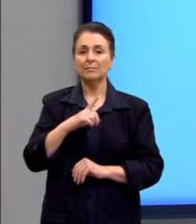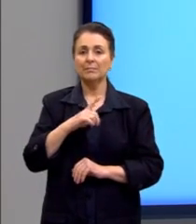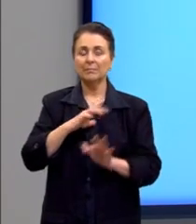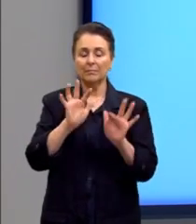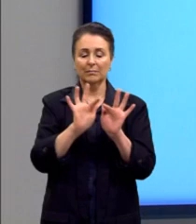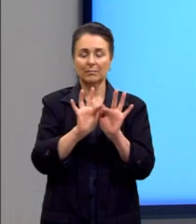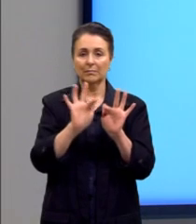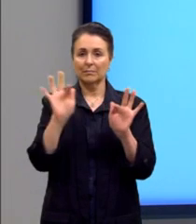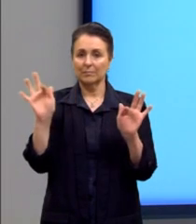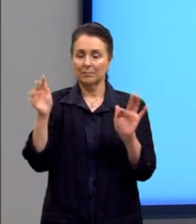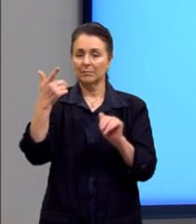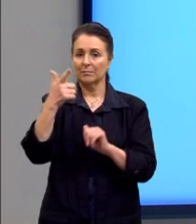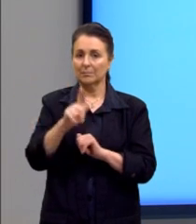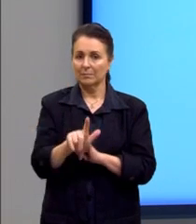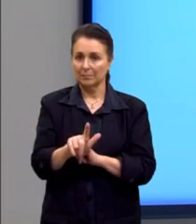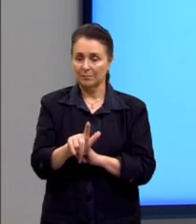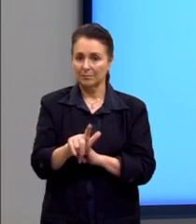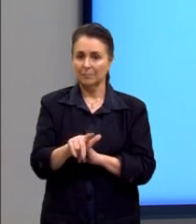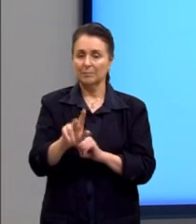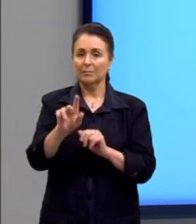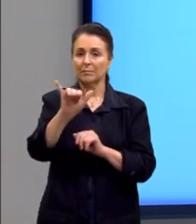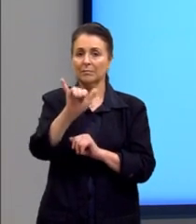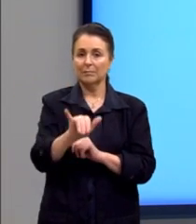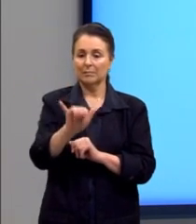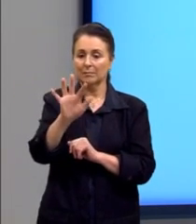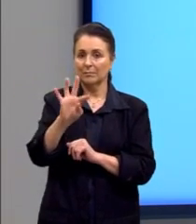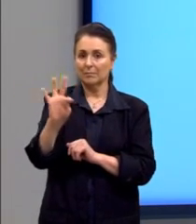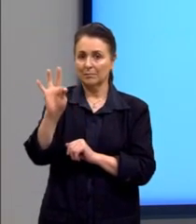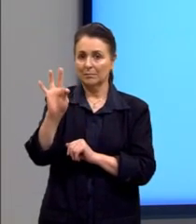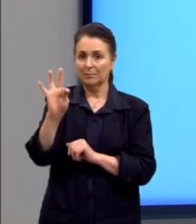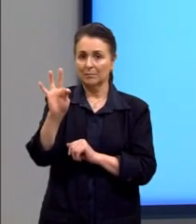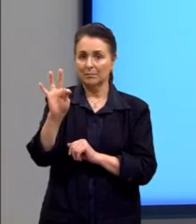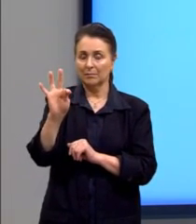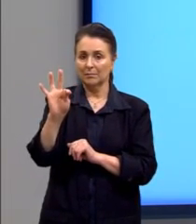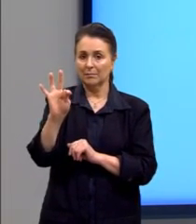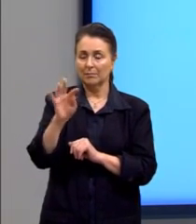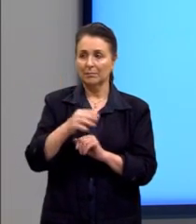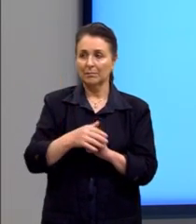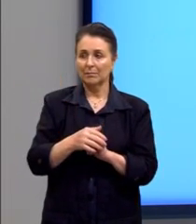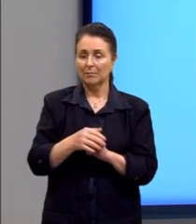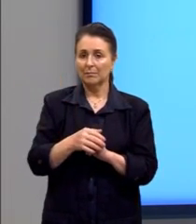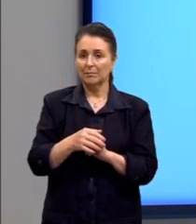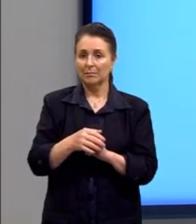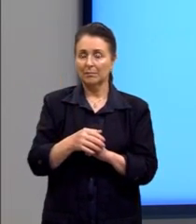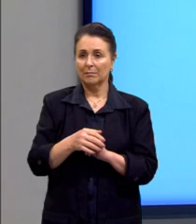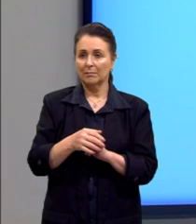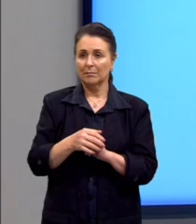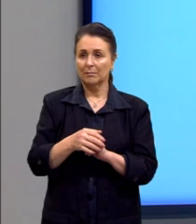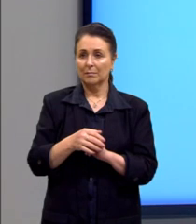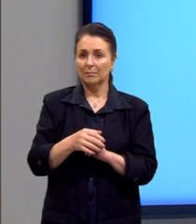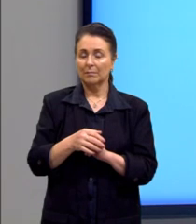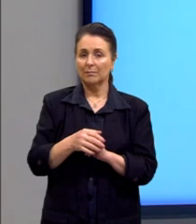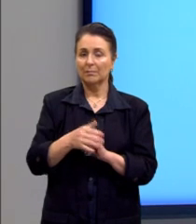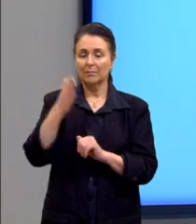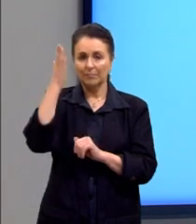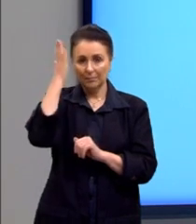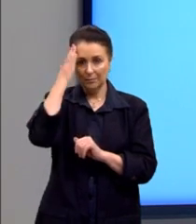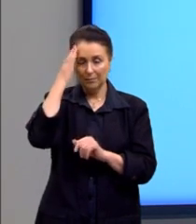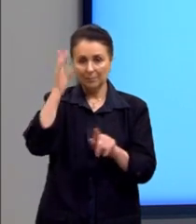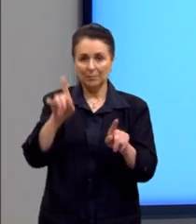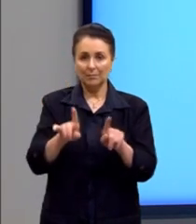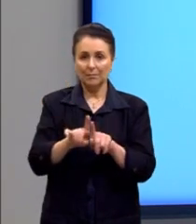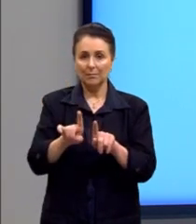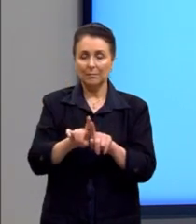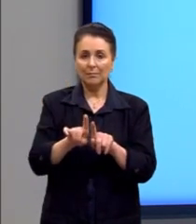função, novamente, Y de T já veio pronta na questão. Nós sabemos também